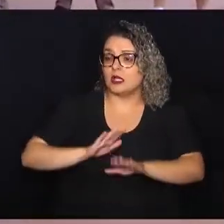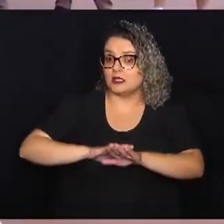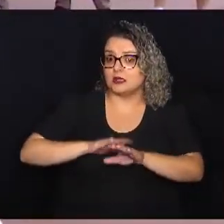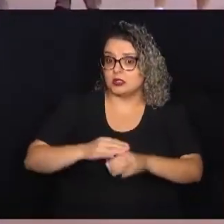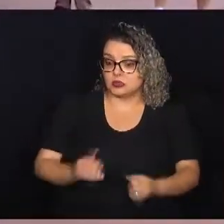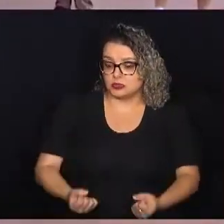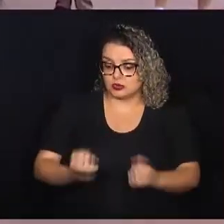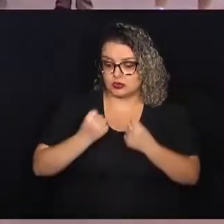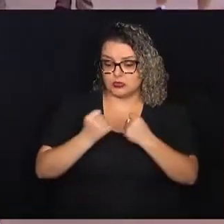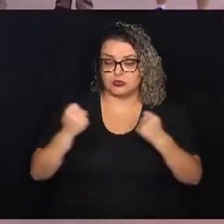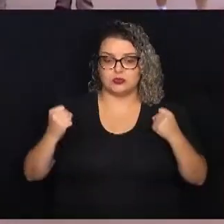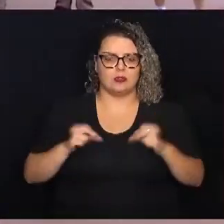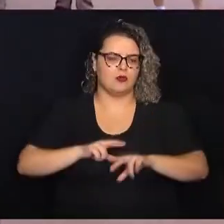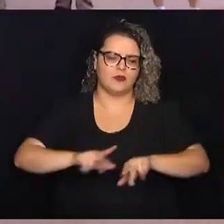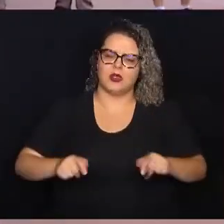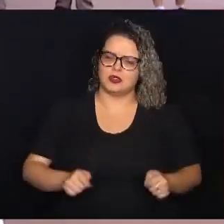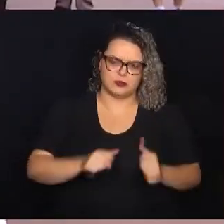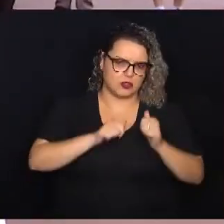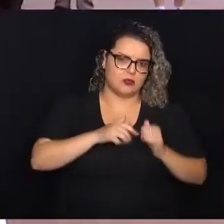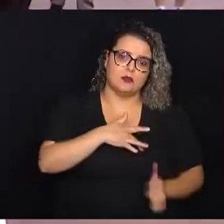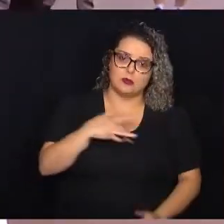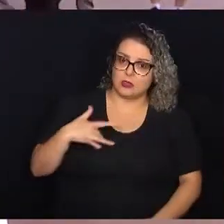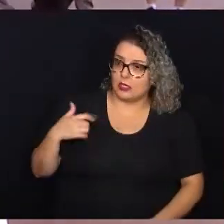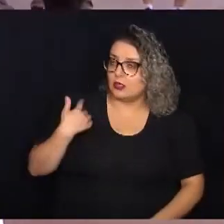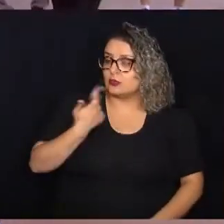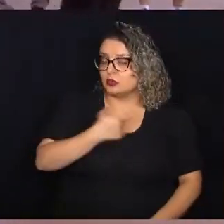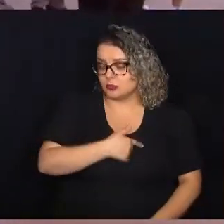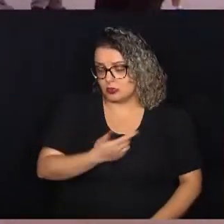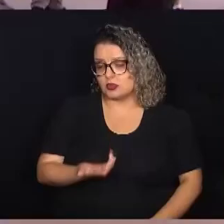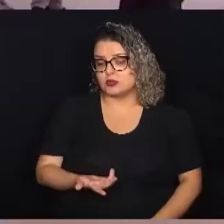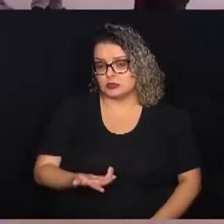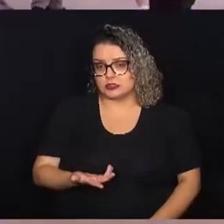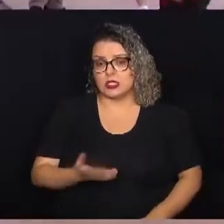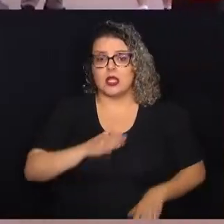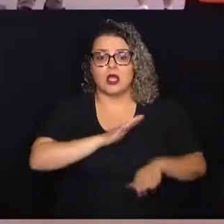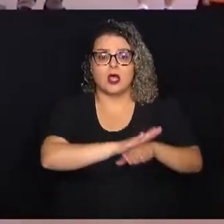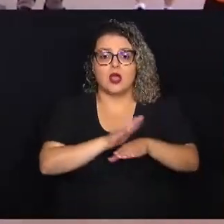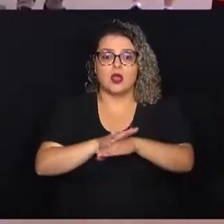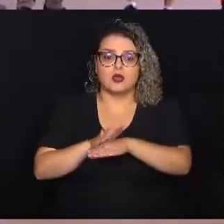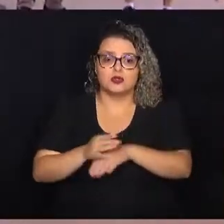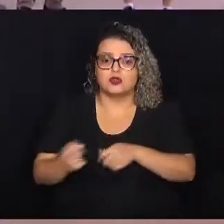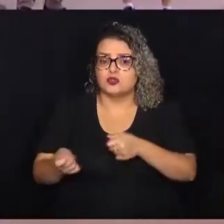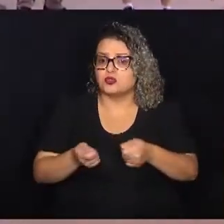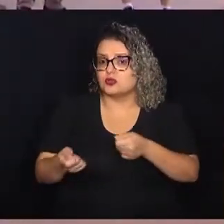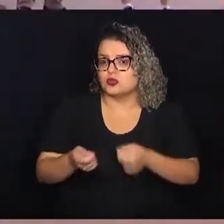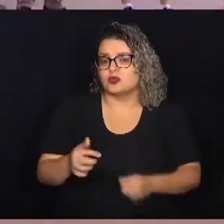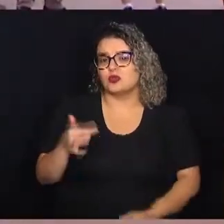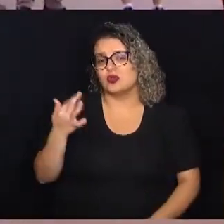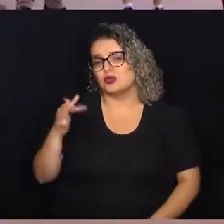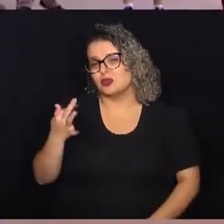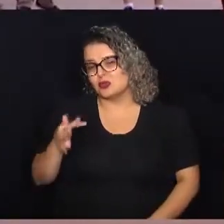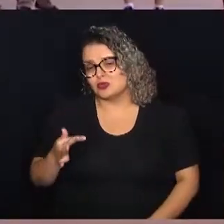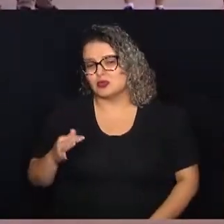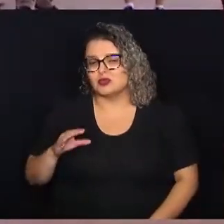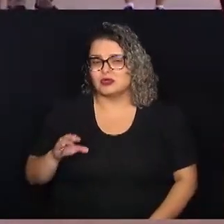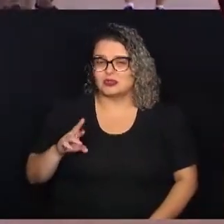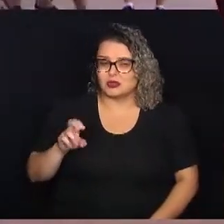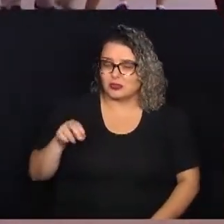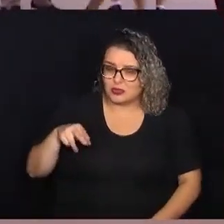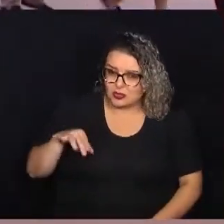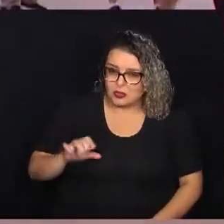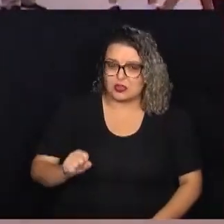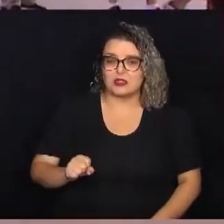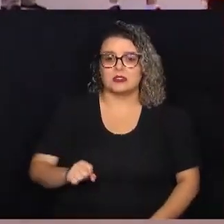elas trazem diversos benefícios para a nossa saúde. Elas ajudam aí no controle de dores crônicas, na prevenção de doenças